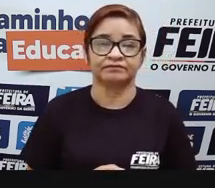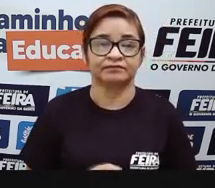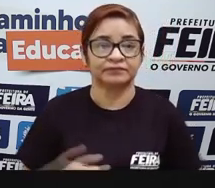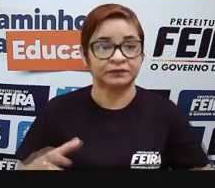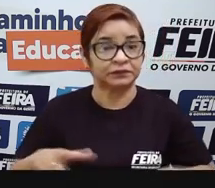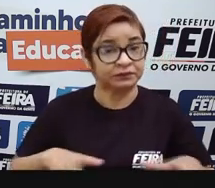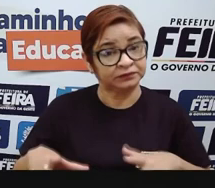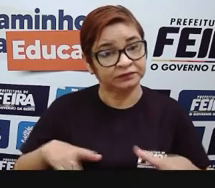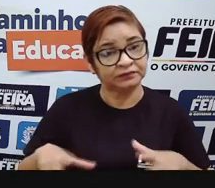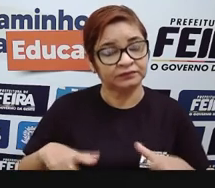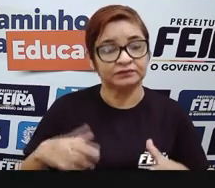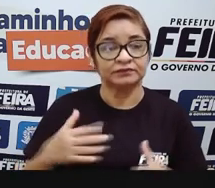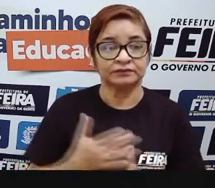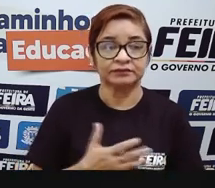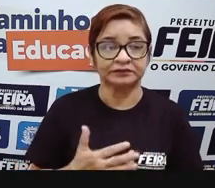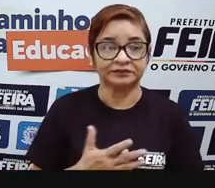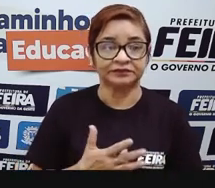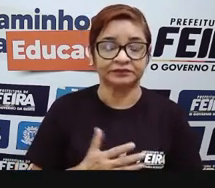Feira de Santana.